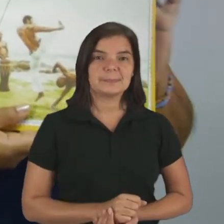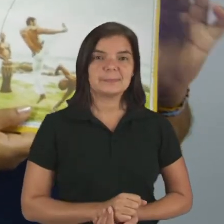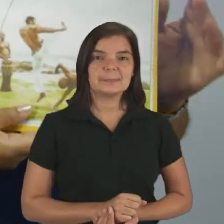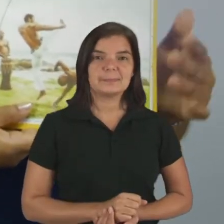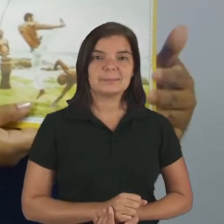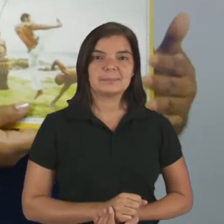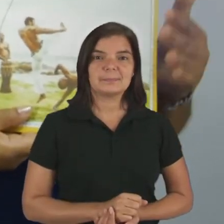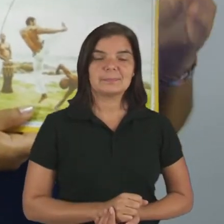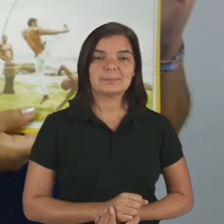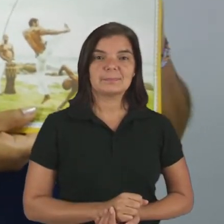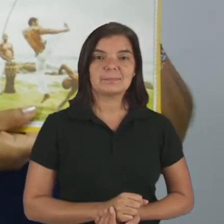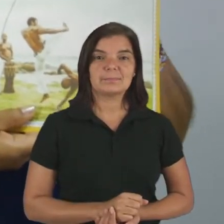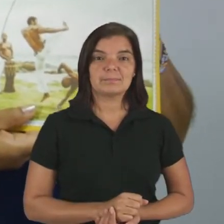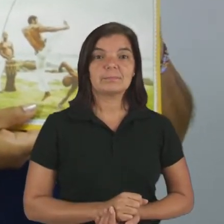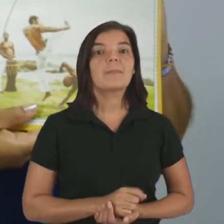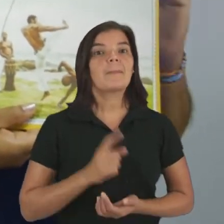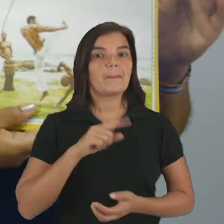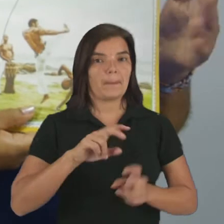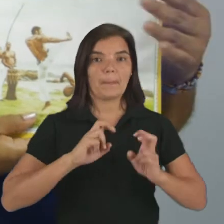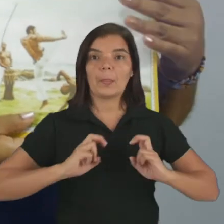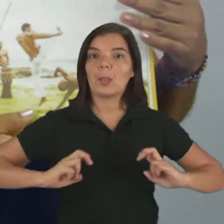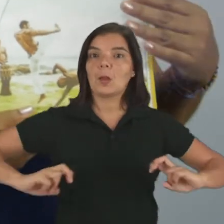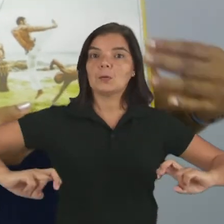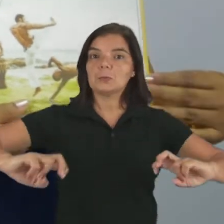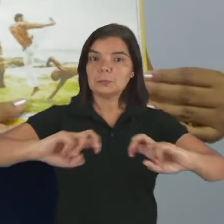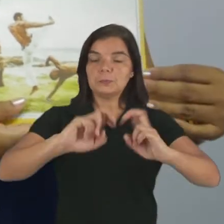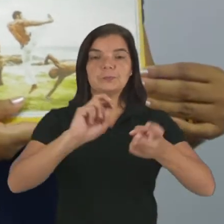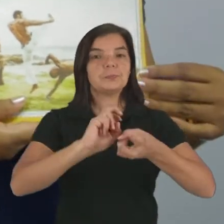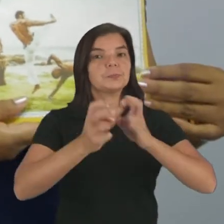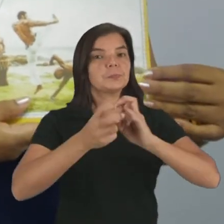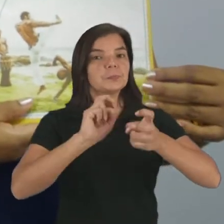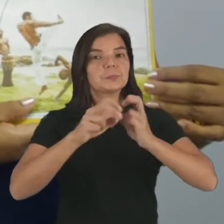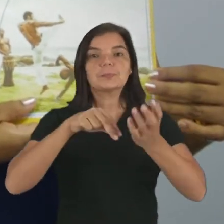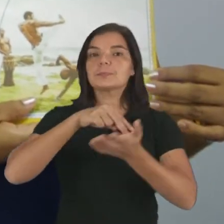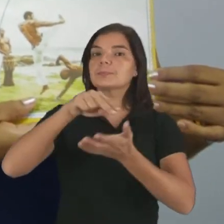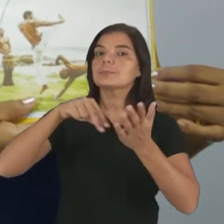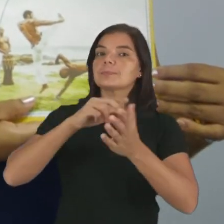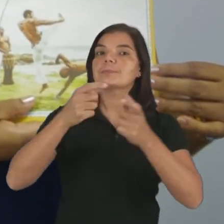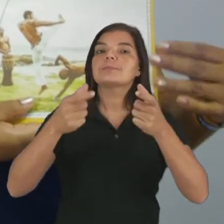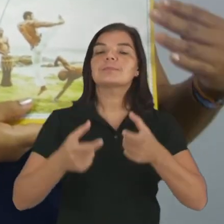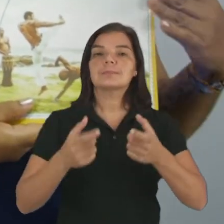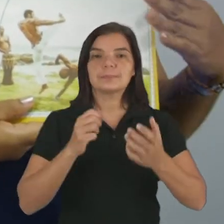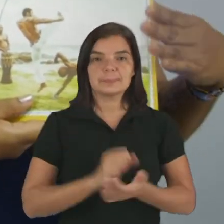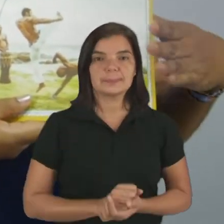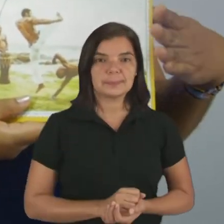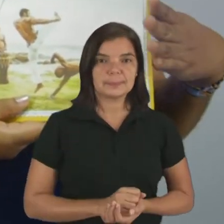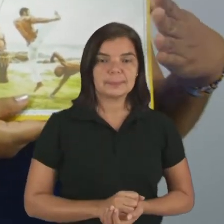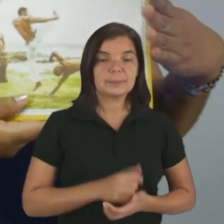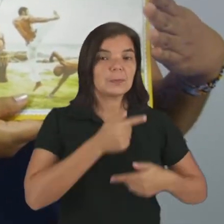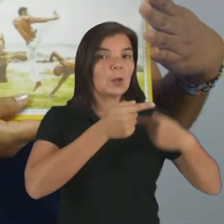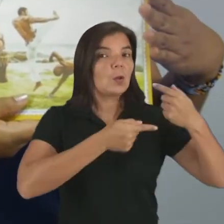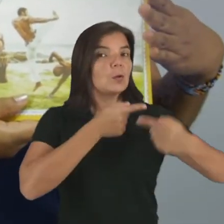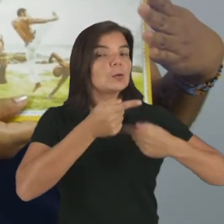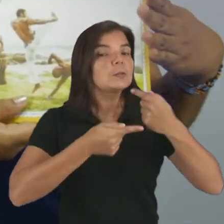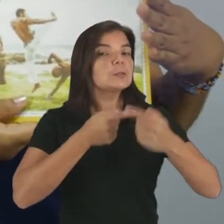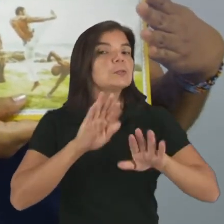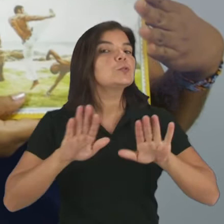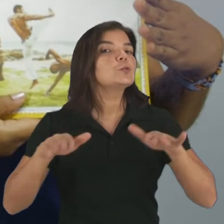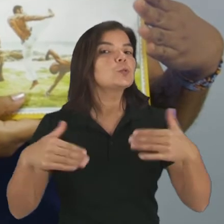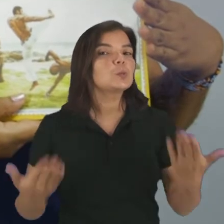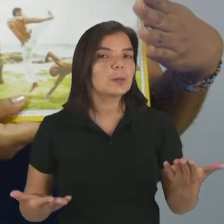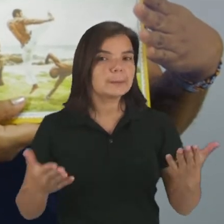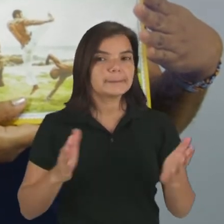É uma roda de capoeira. uma dança, não é? Da onde? É uma herança cultural dos